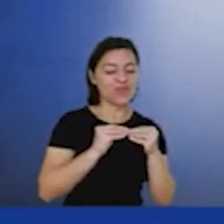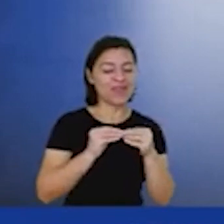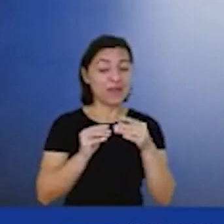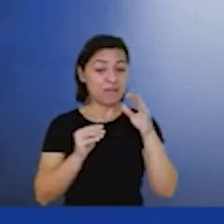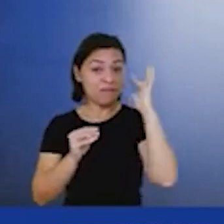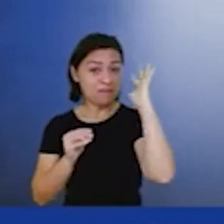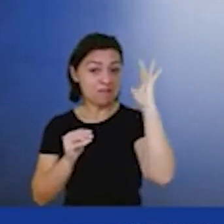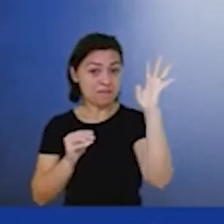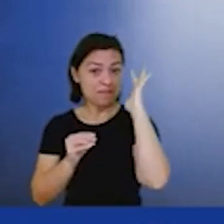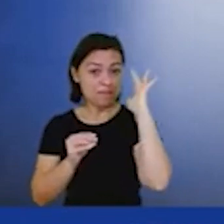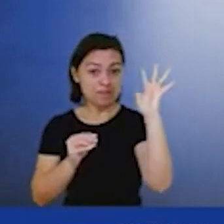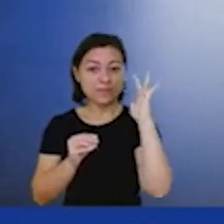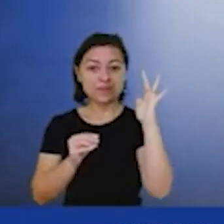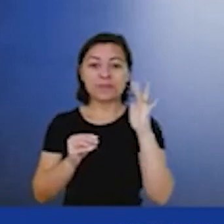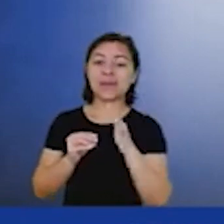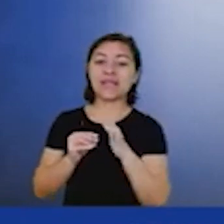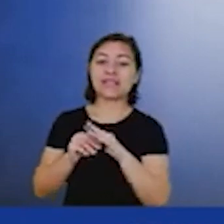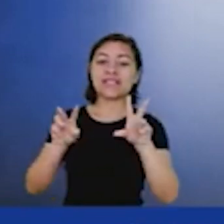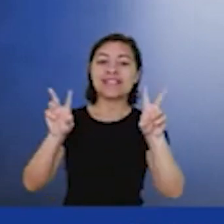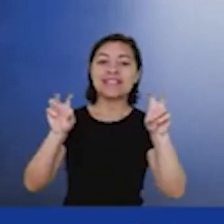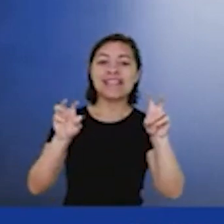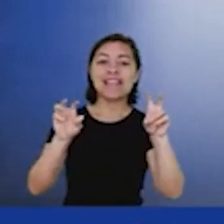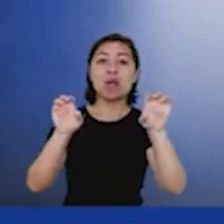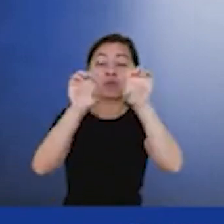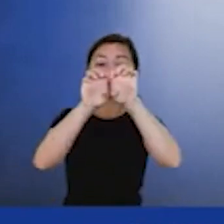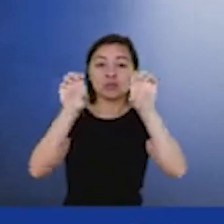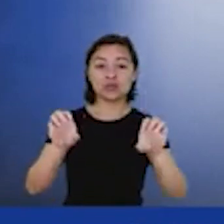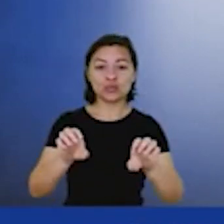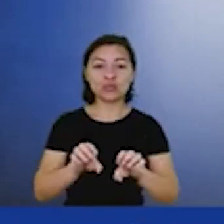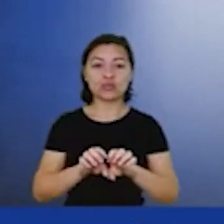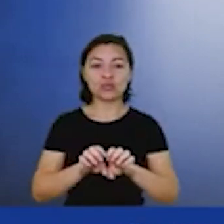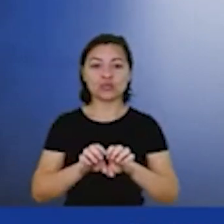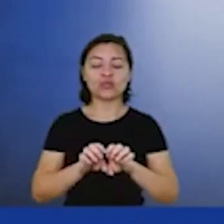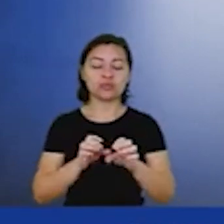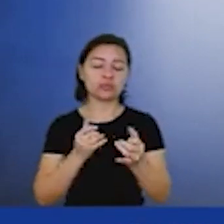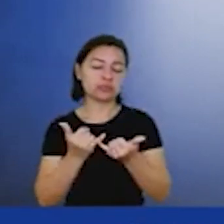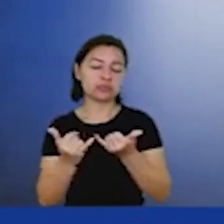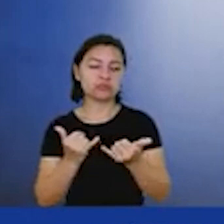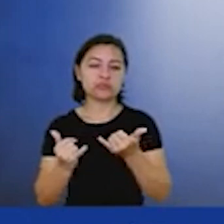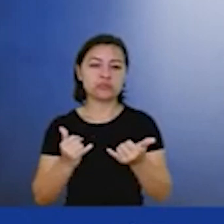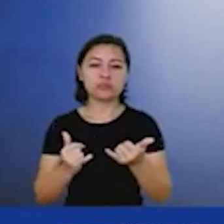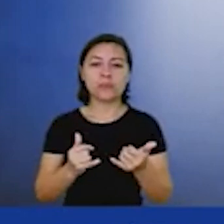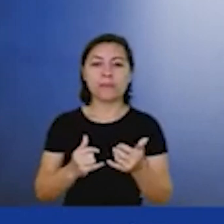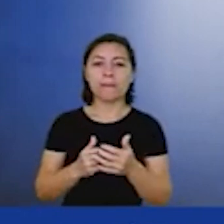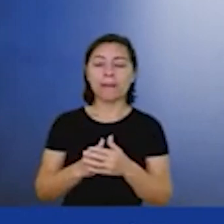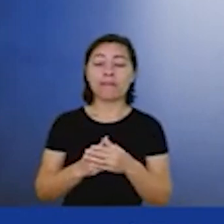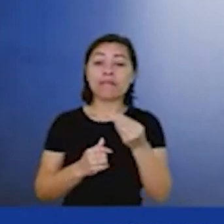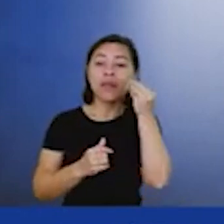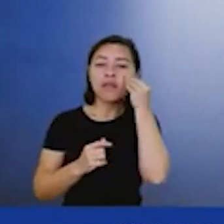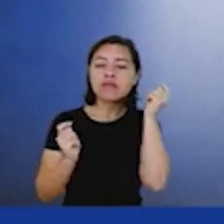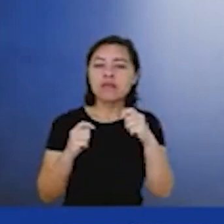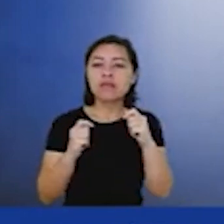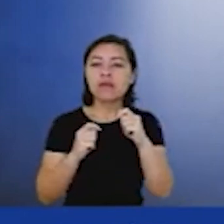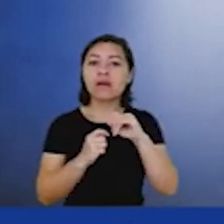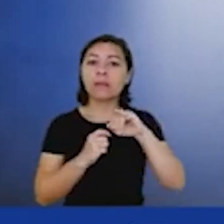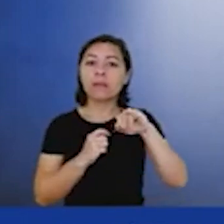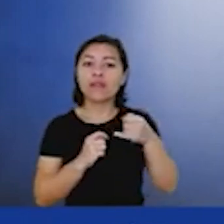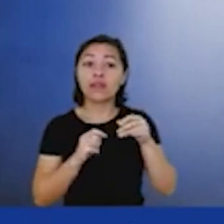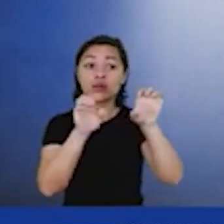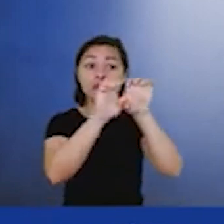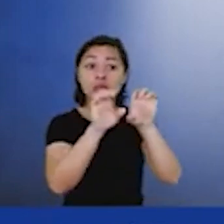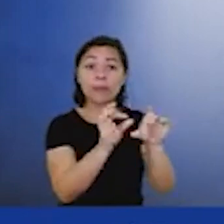na questão da infraestrutura que possa ser aproveitada para